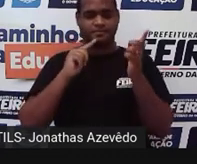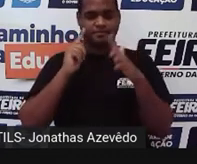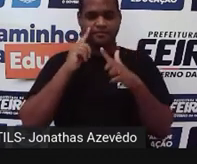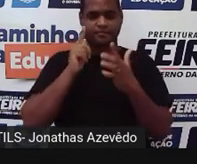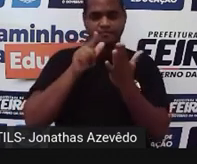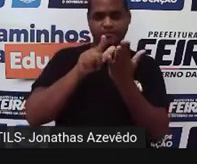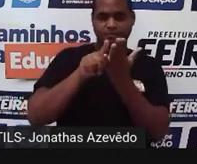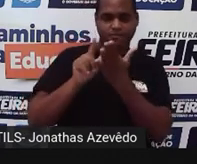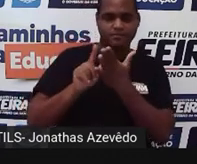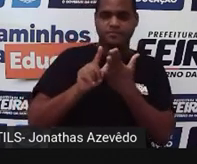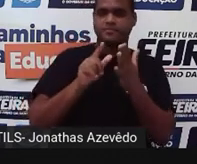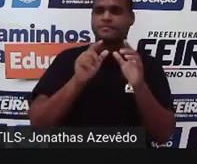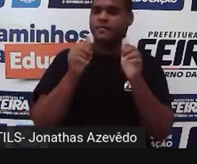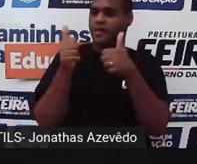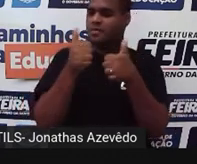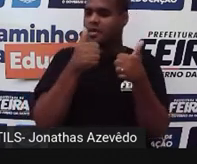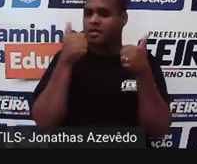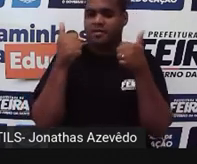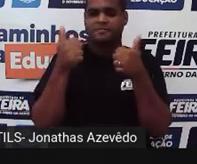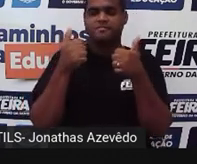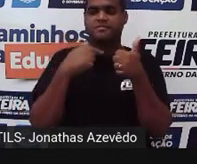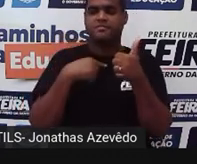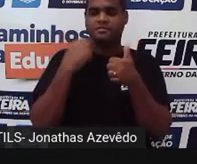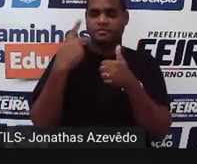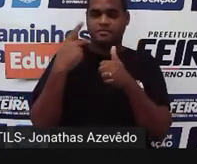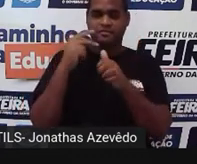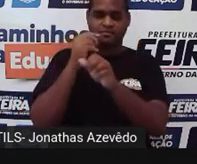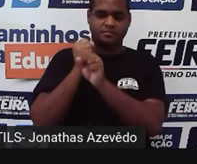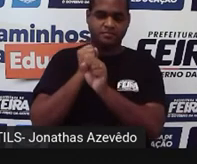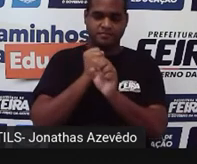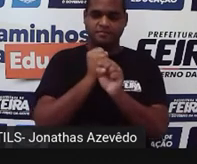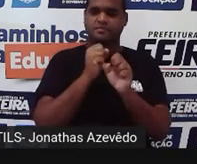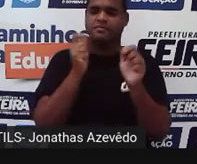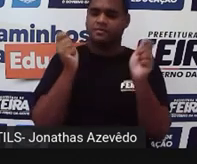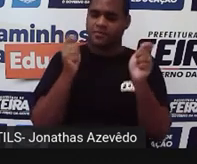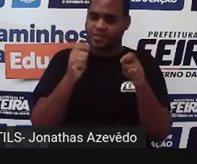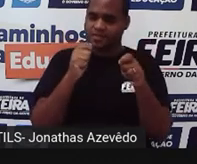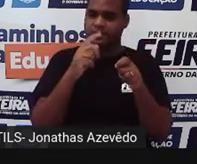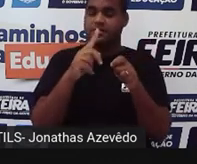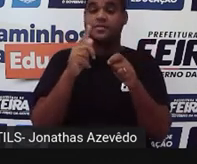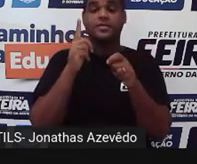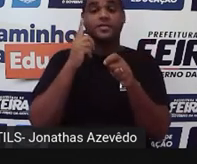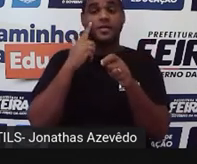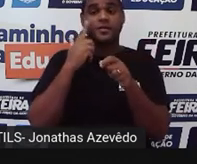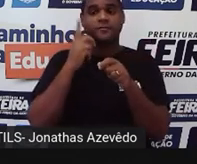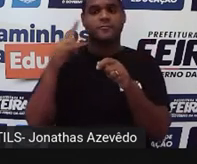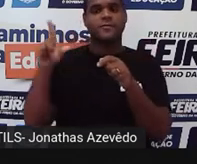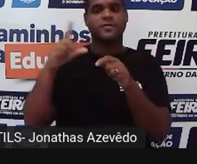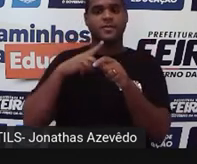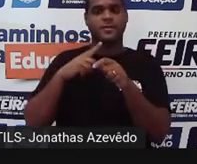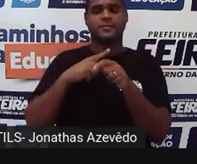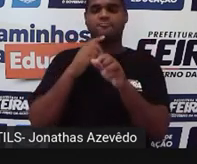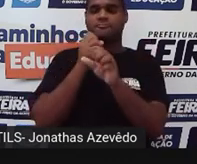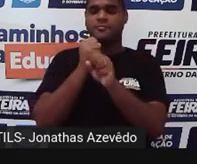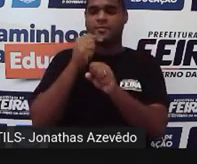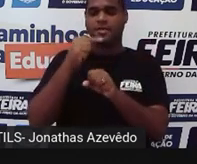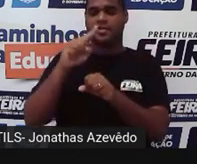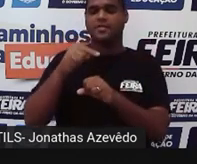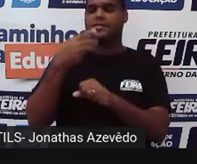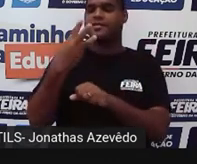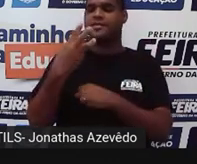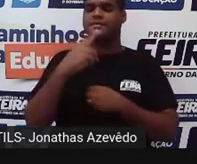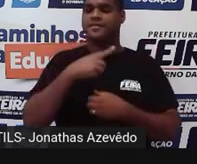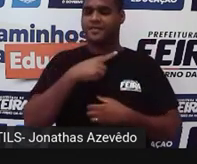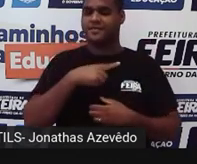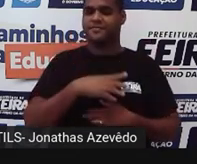papel bacana, calculadora, também pode. E aí a gente vê que dá 7,3.